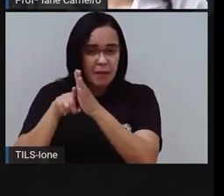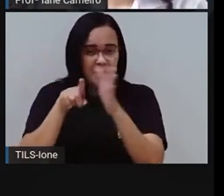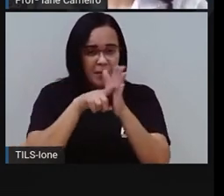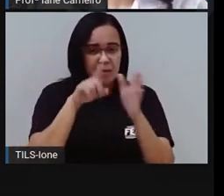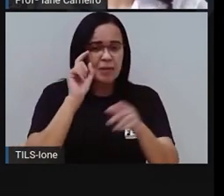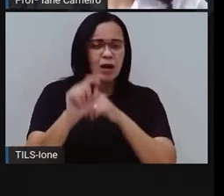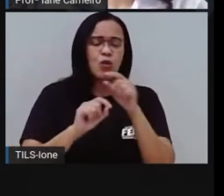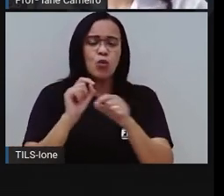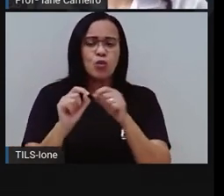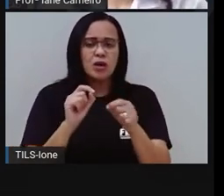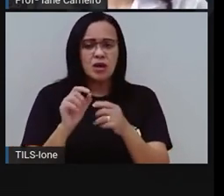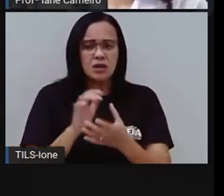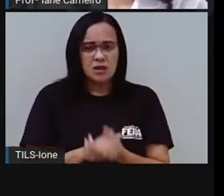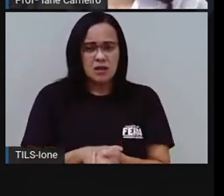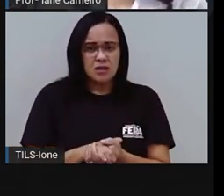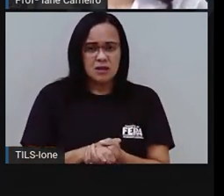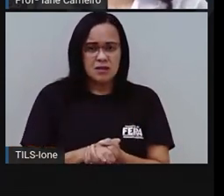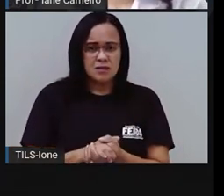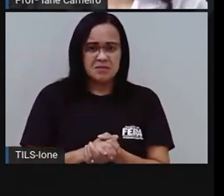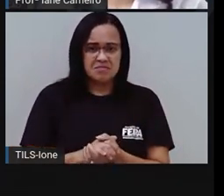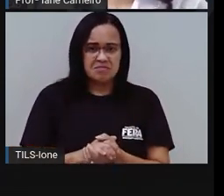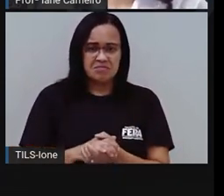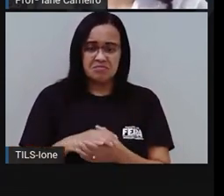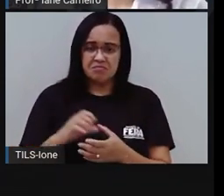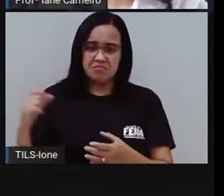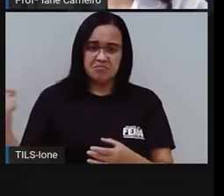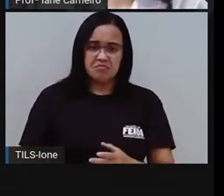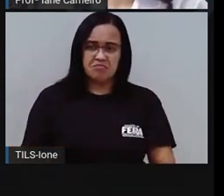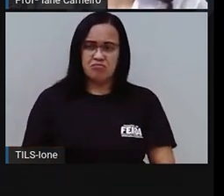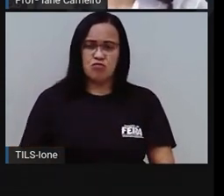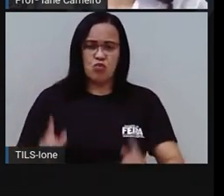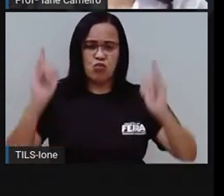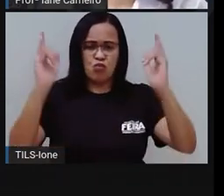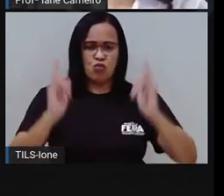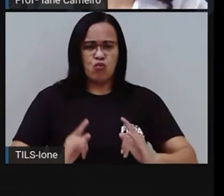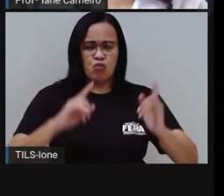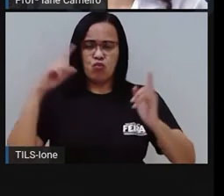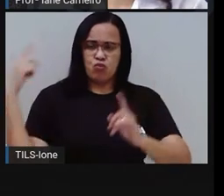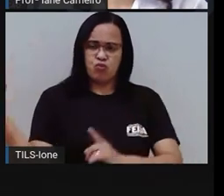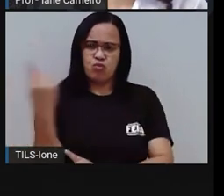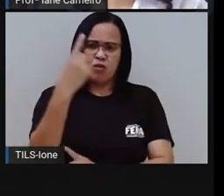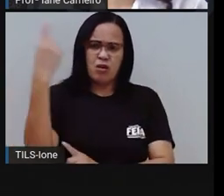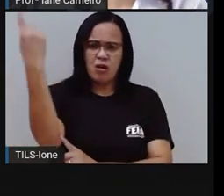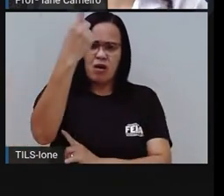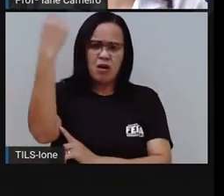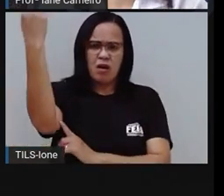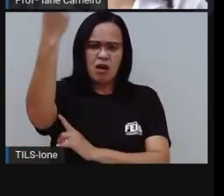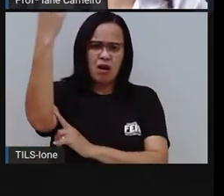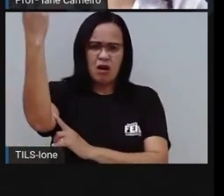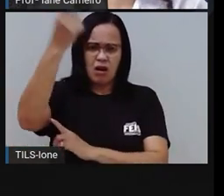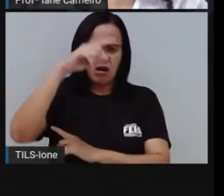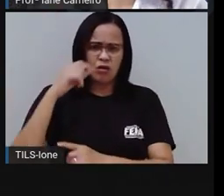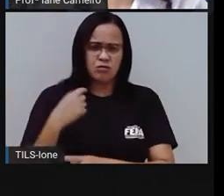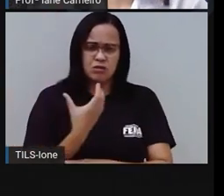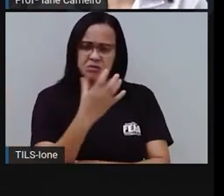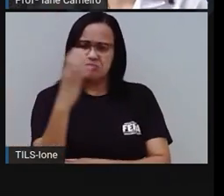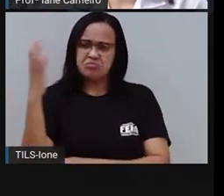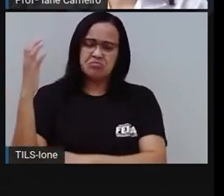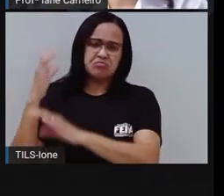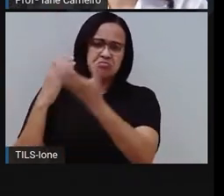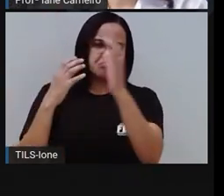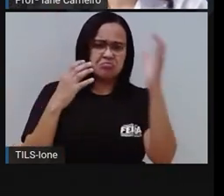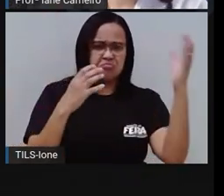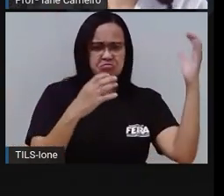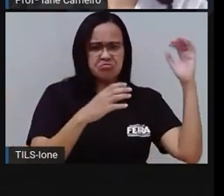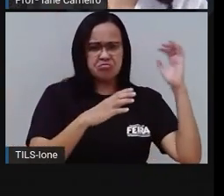O que é o que é? Altas torres, bonitos peinachos, água na flor, flor no cacho. É o coqueiro, eu